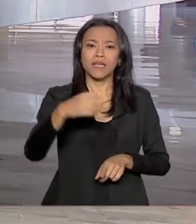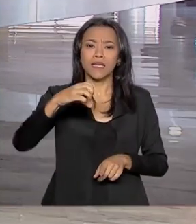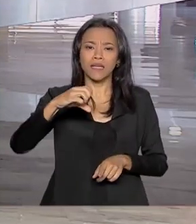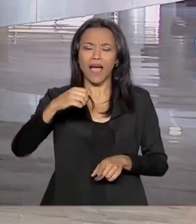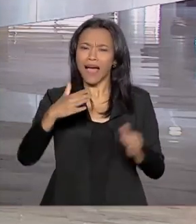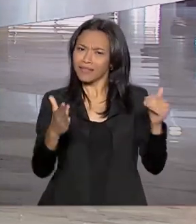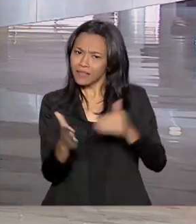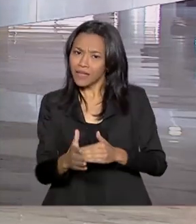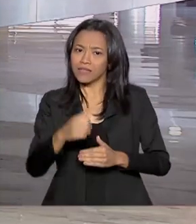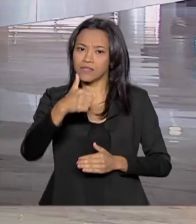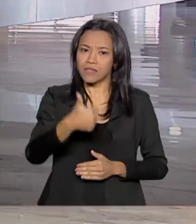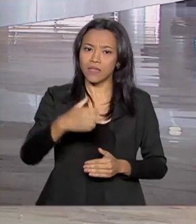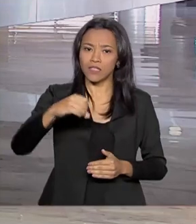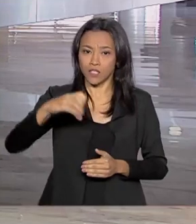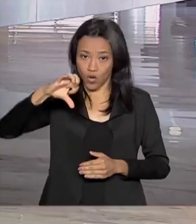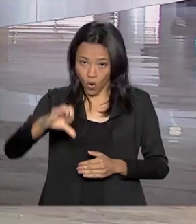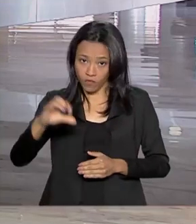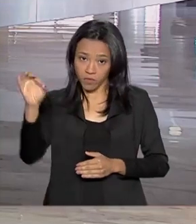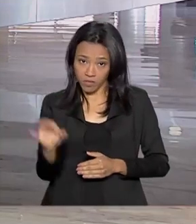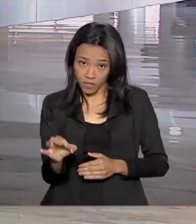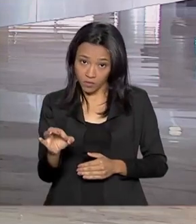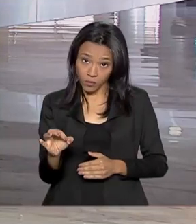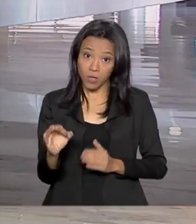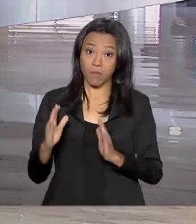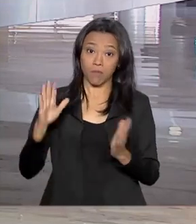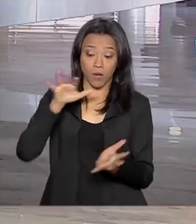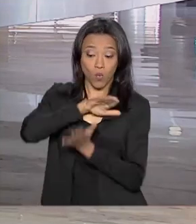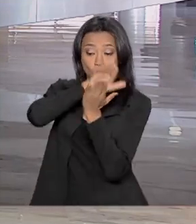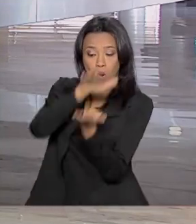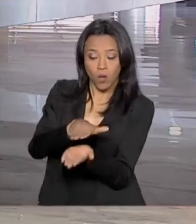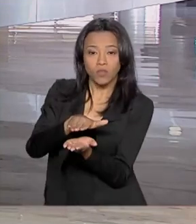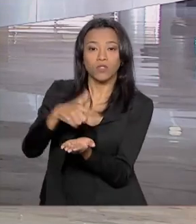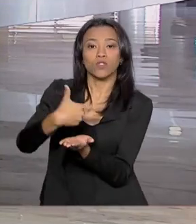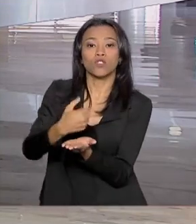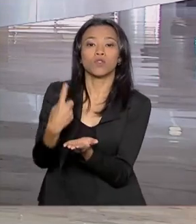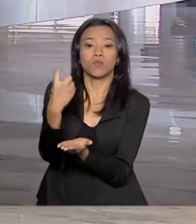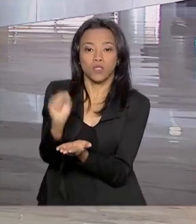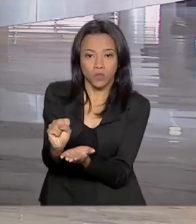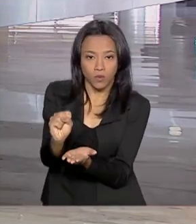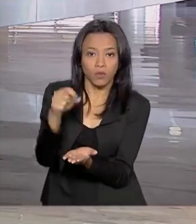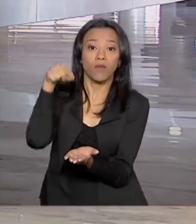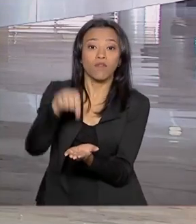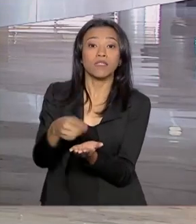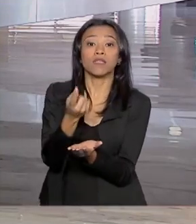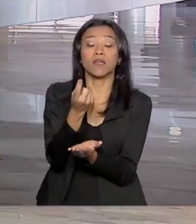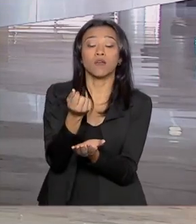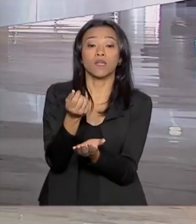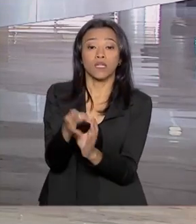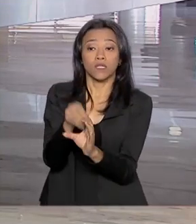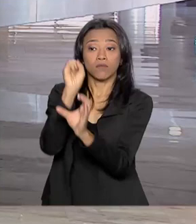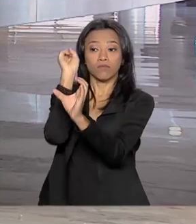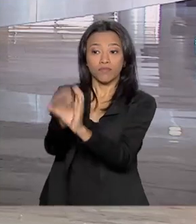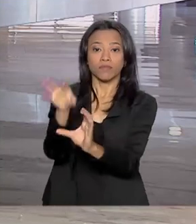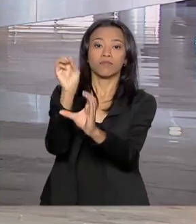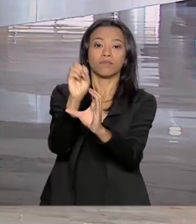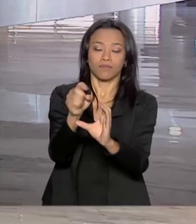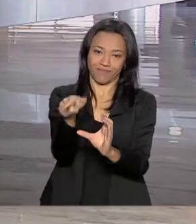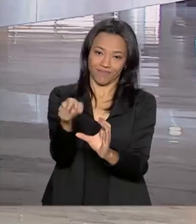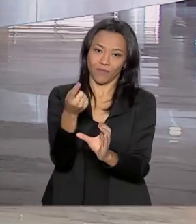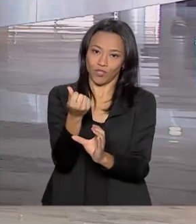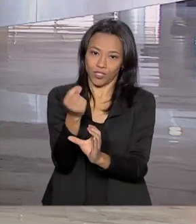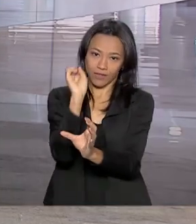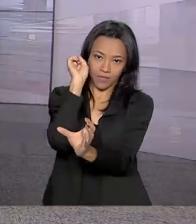109% para o lote de 2008. O depósito será feito nas contas informadas na declaração.